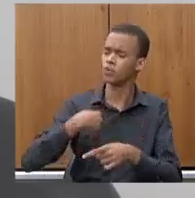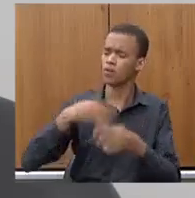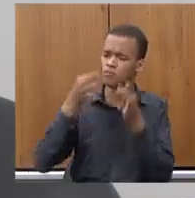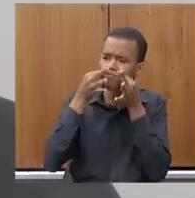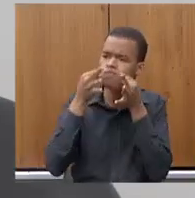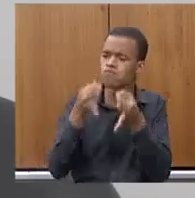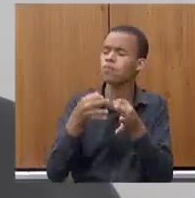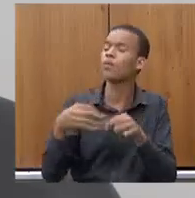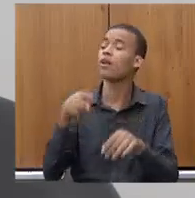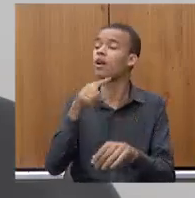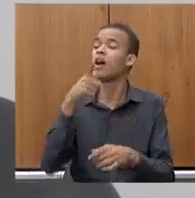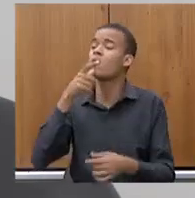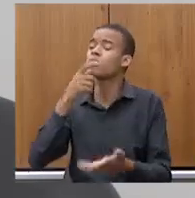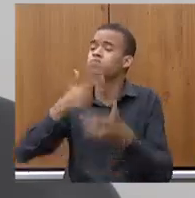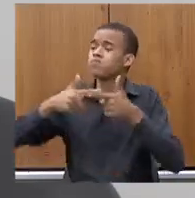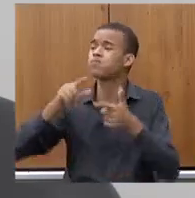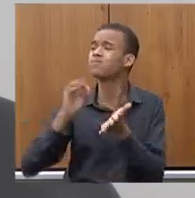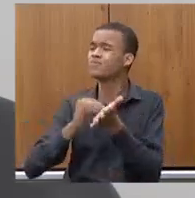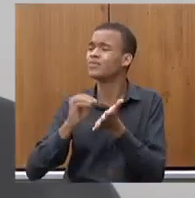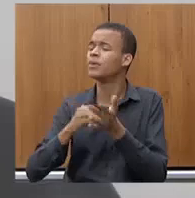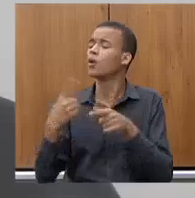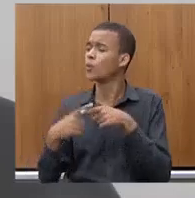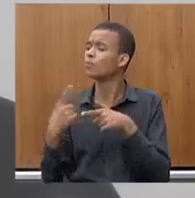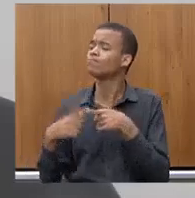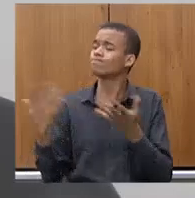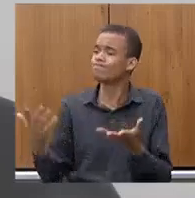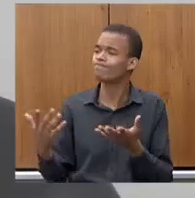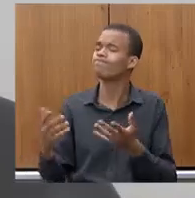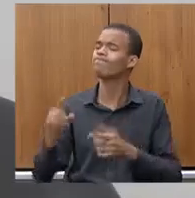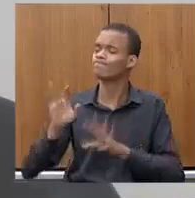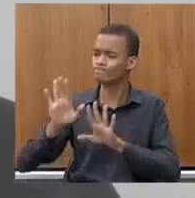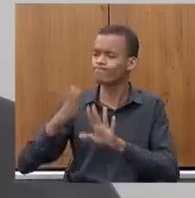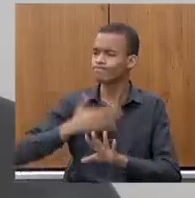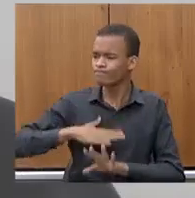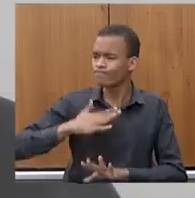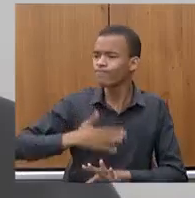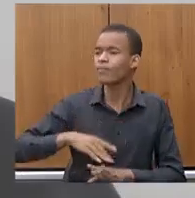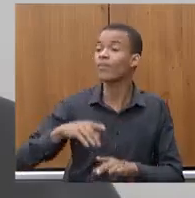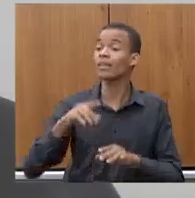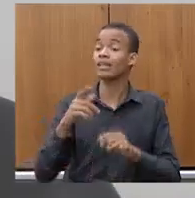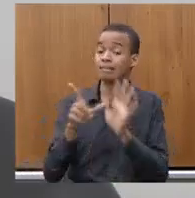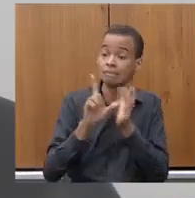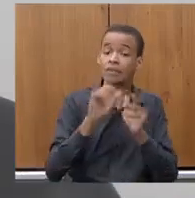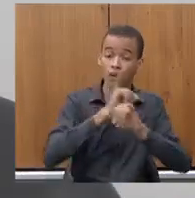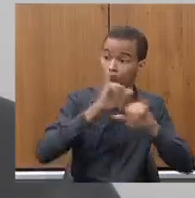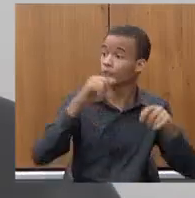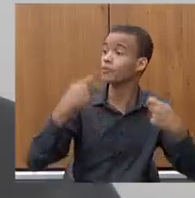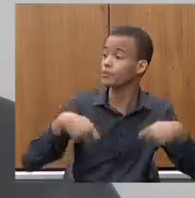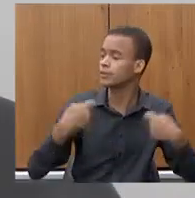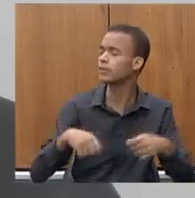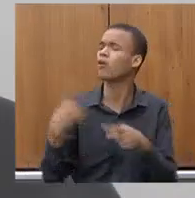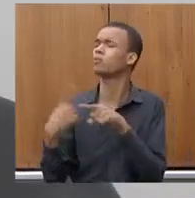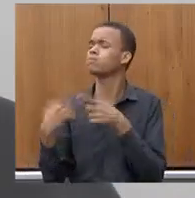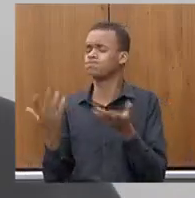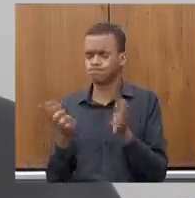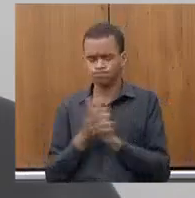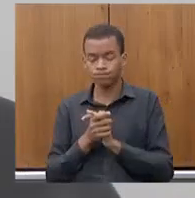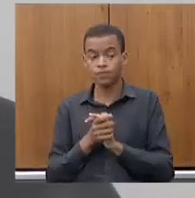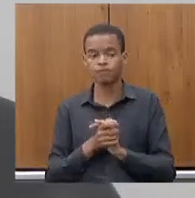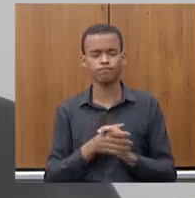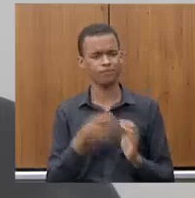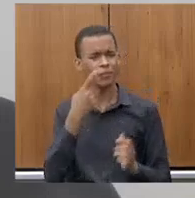por que está faltando água no bairro que a senhora mora e por que os moradores não são avisados quando tem interrupção de água? Olha a diferença.